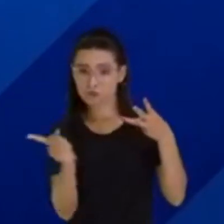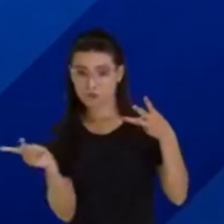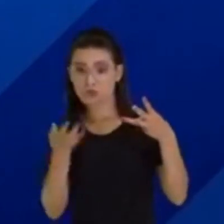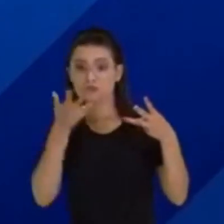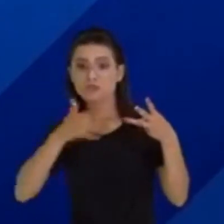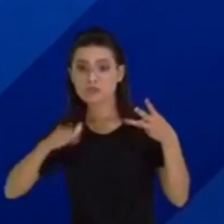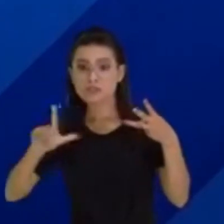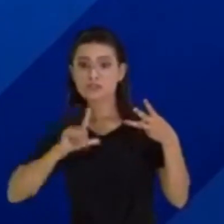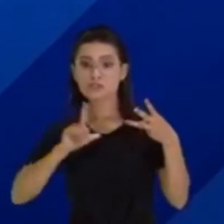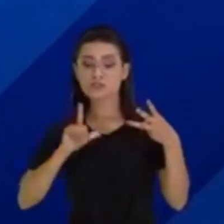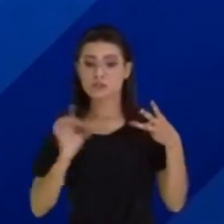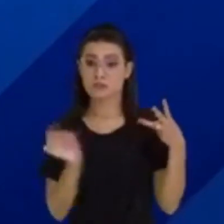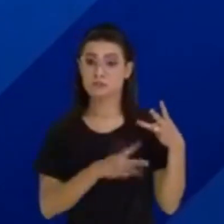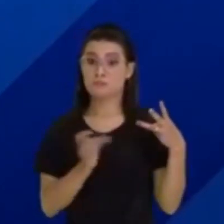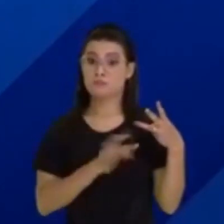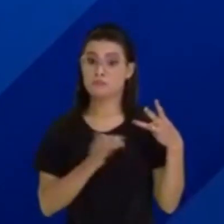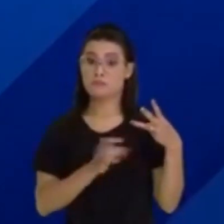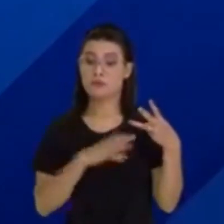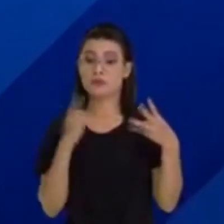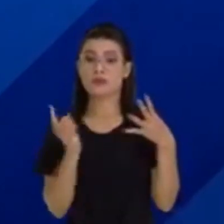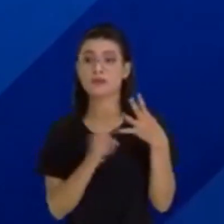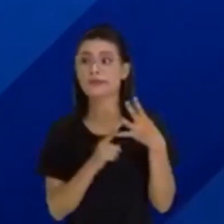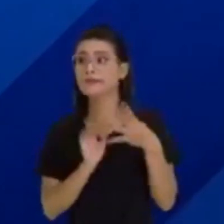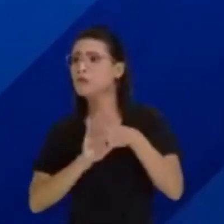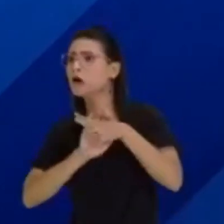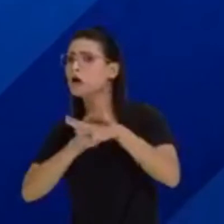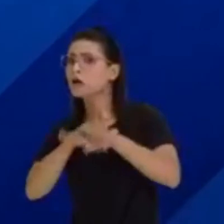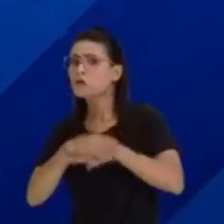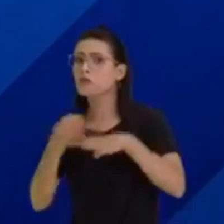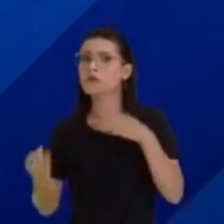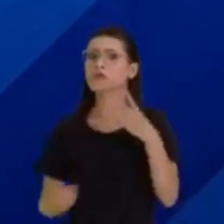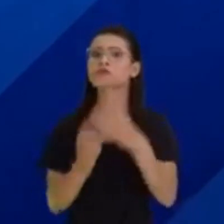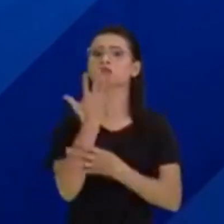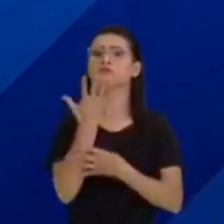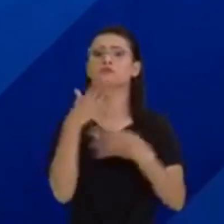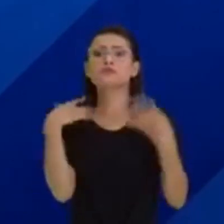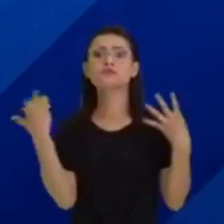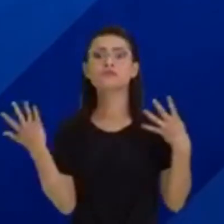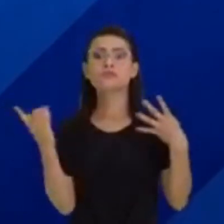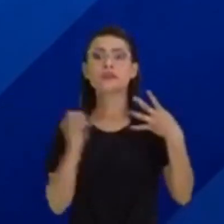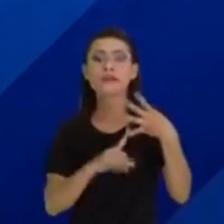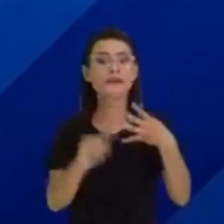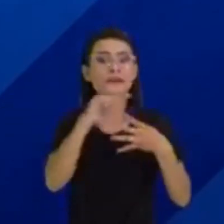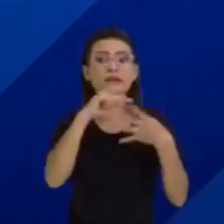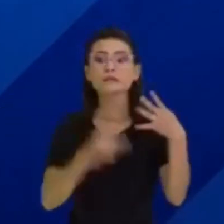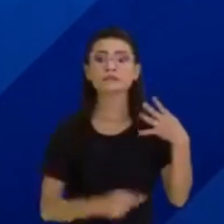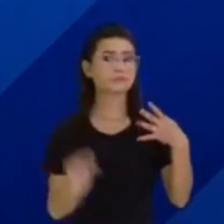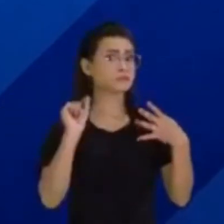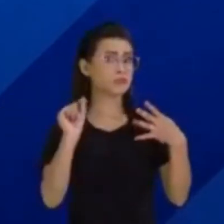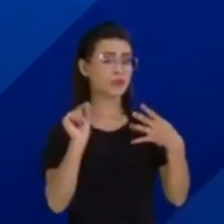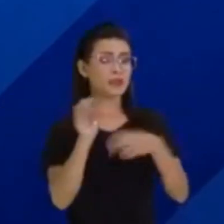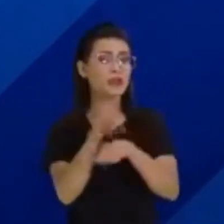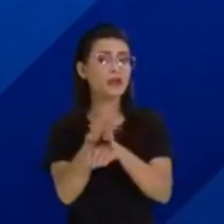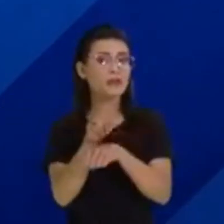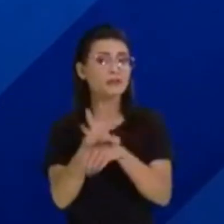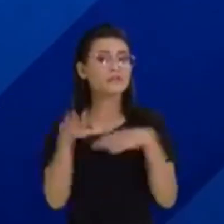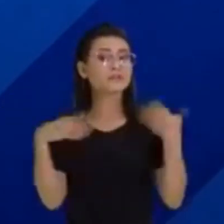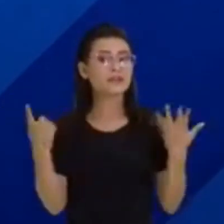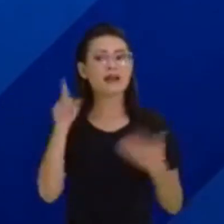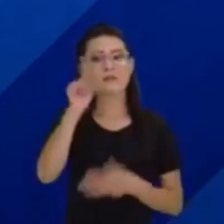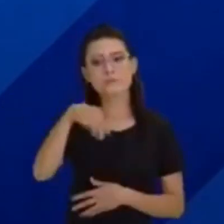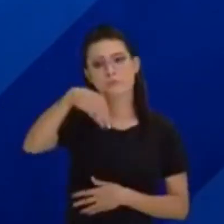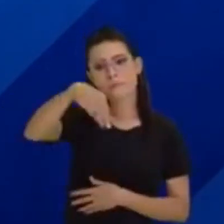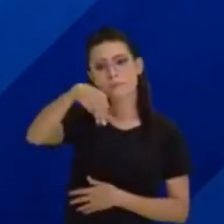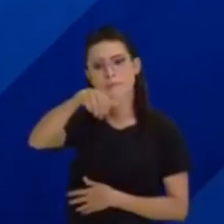Só pode ser quem, gente? À noite, aparecia mais à noite. Matinta Pereira, isso mesmo! Era a